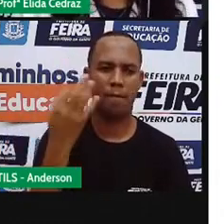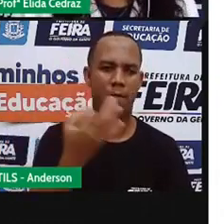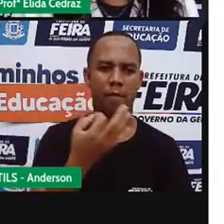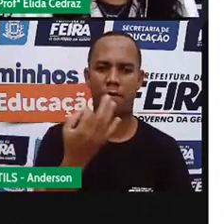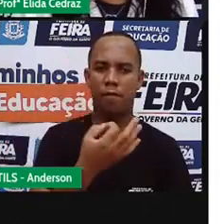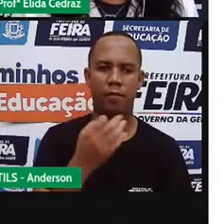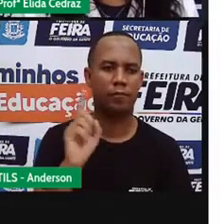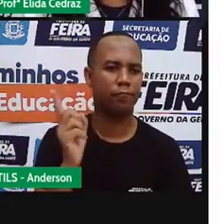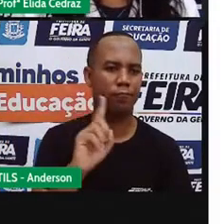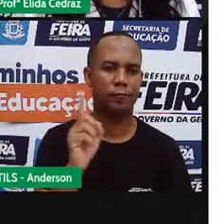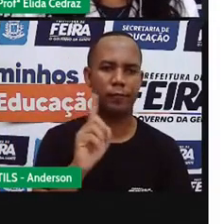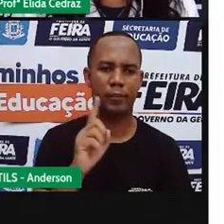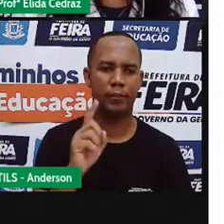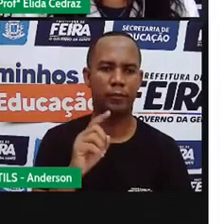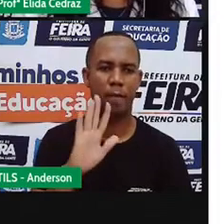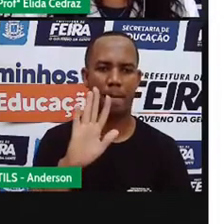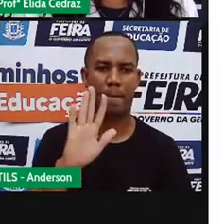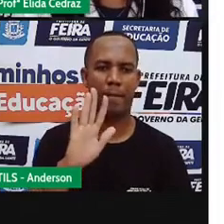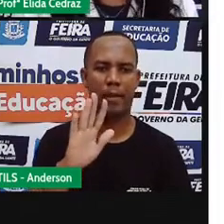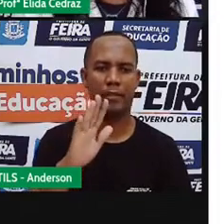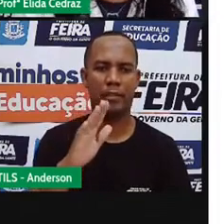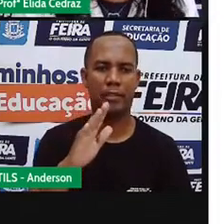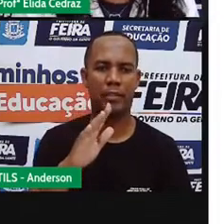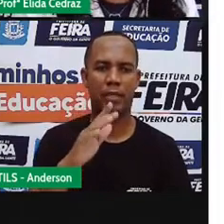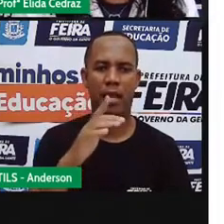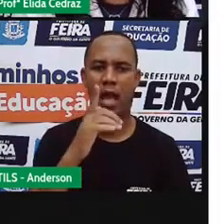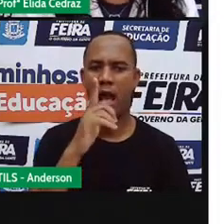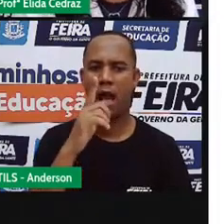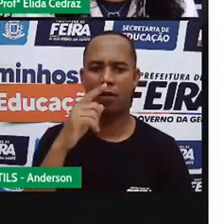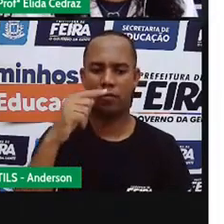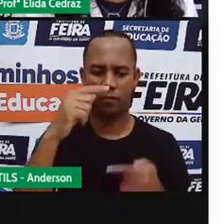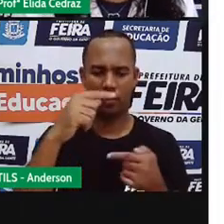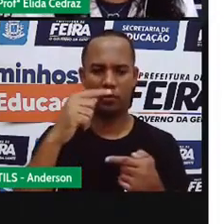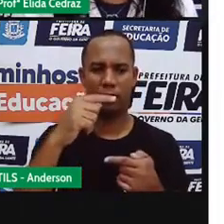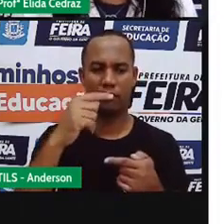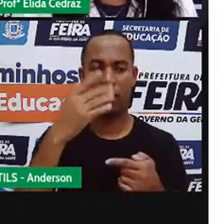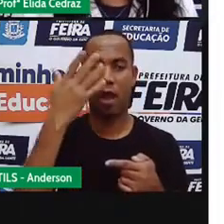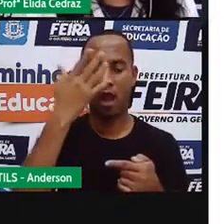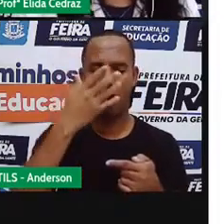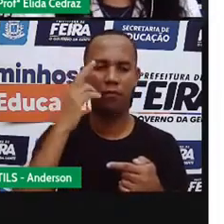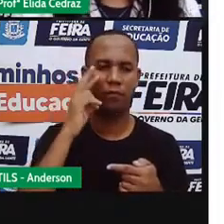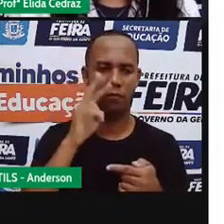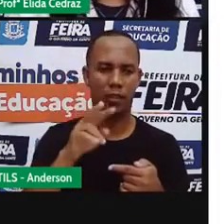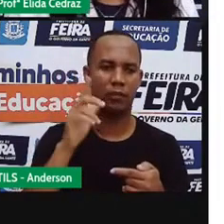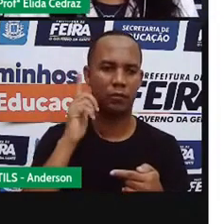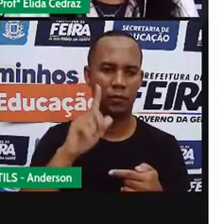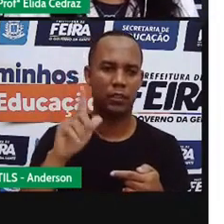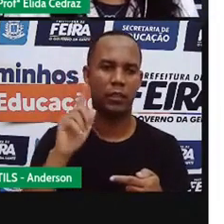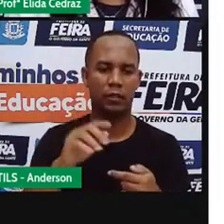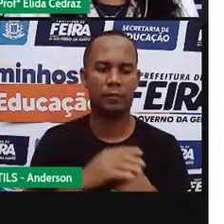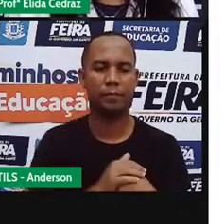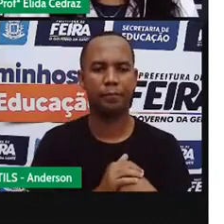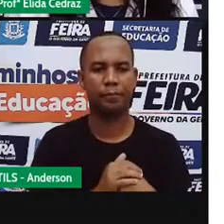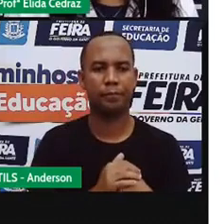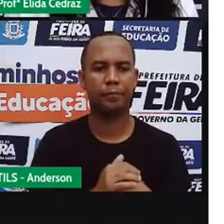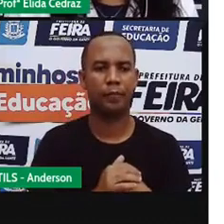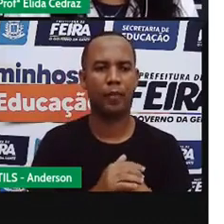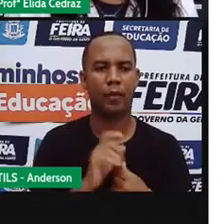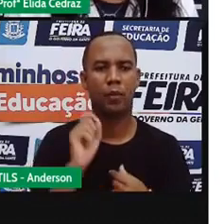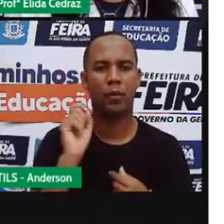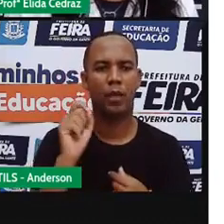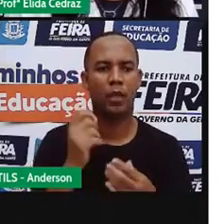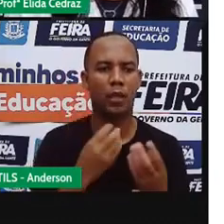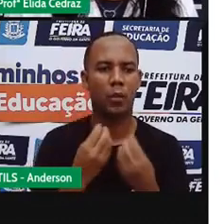Diferente das garrafinhas de água mineral, que são realmente transparentes. Esse material, ele é